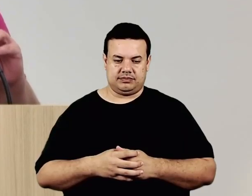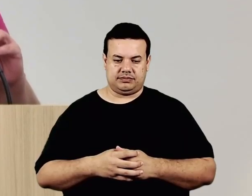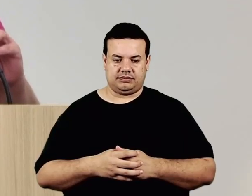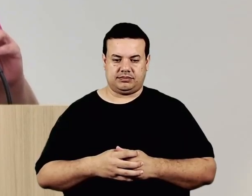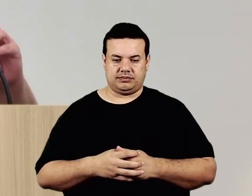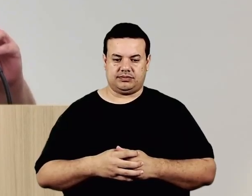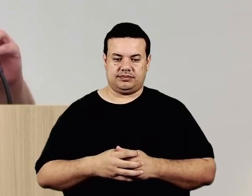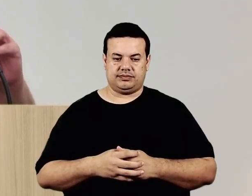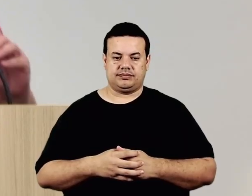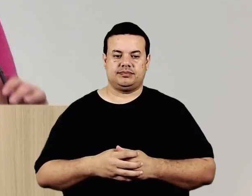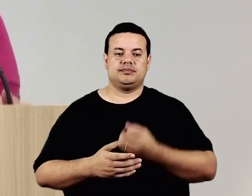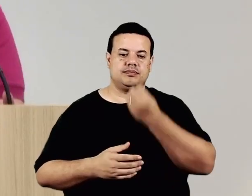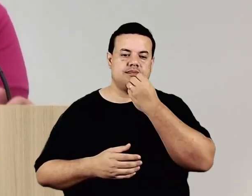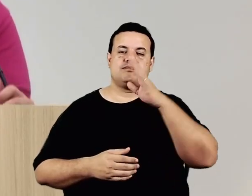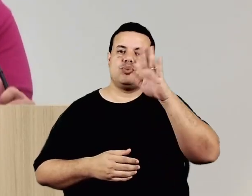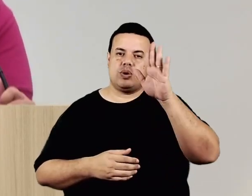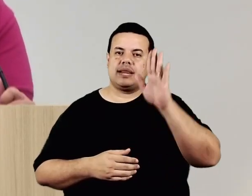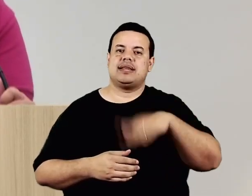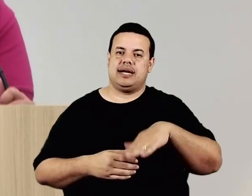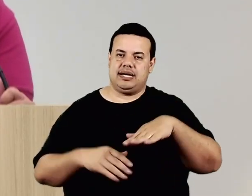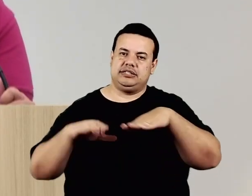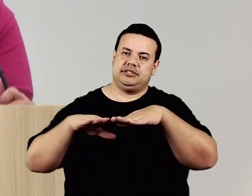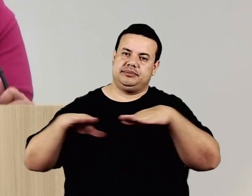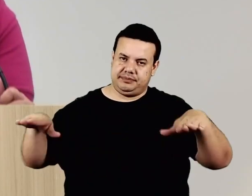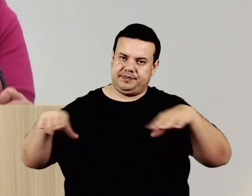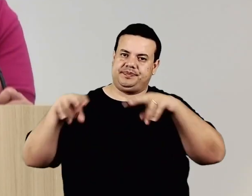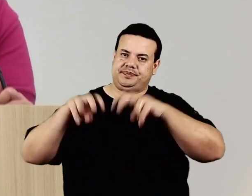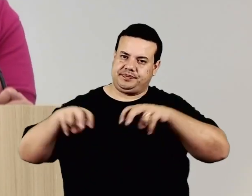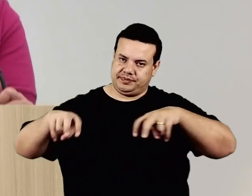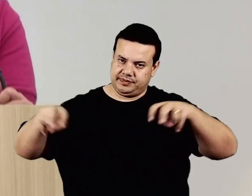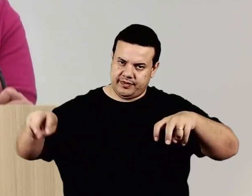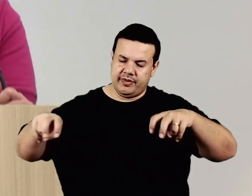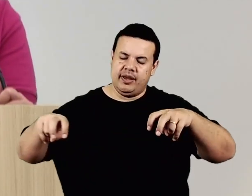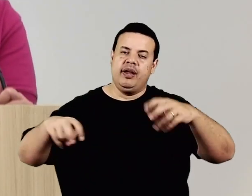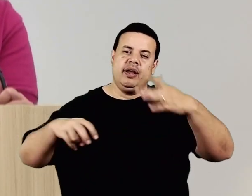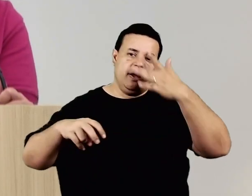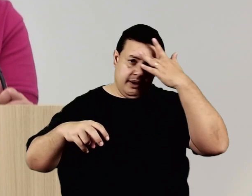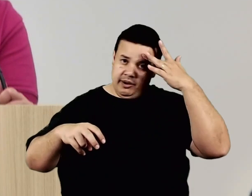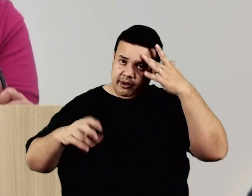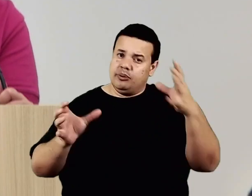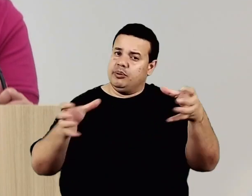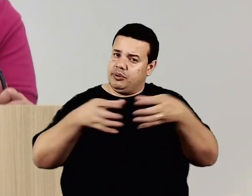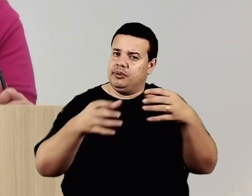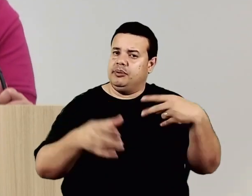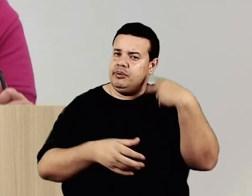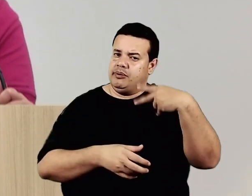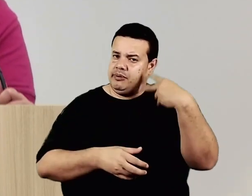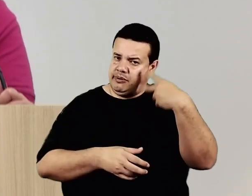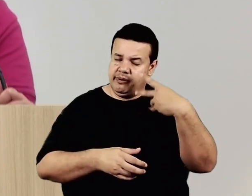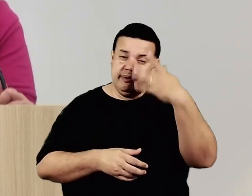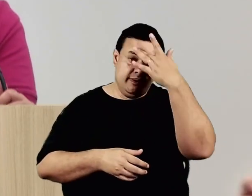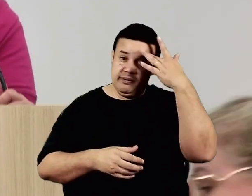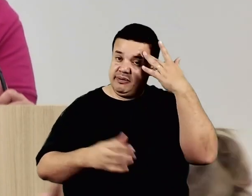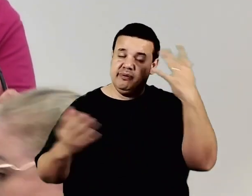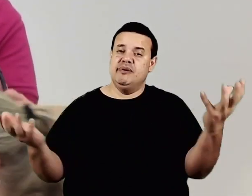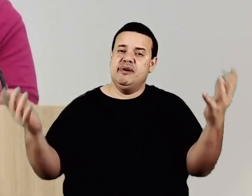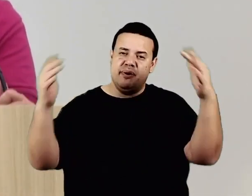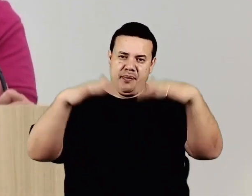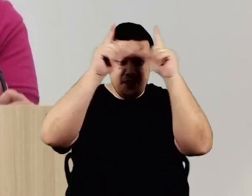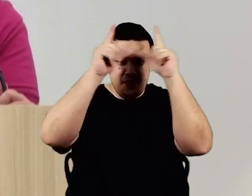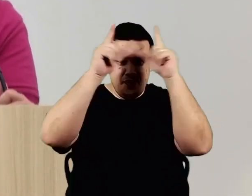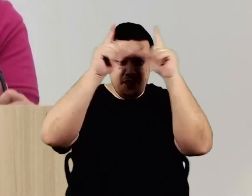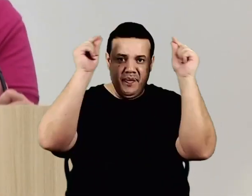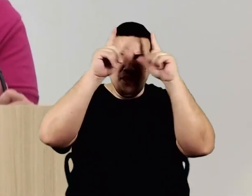Boa tarde, mesa diretiva, meus nobres pares, ao público aqui presente, aos enfermeiros, doutor Paulo,